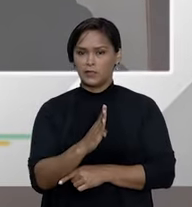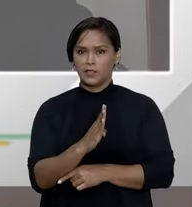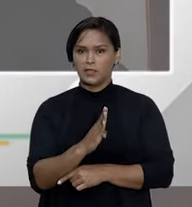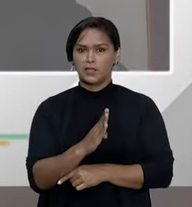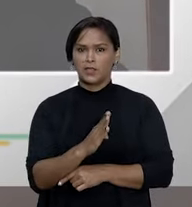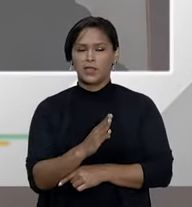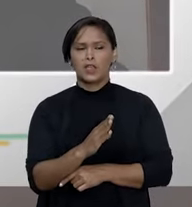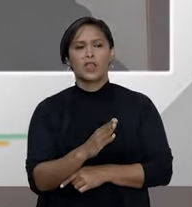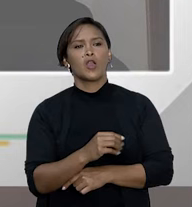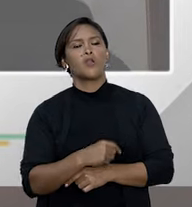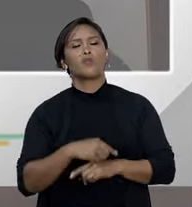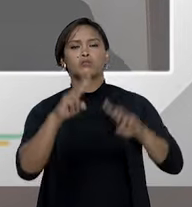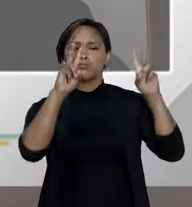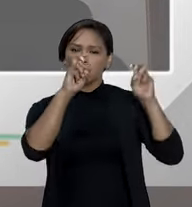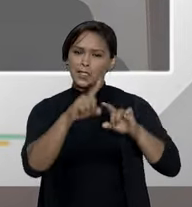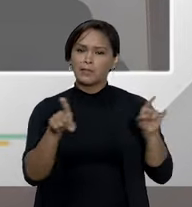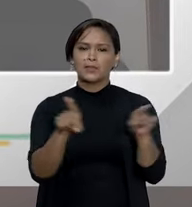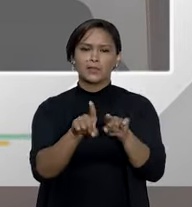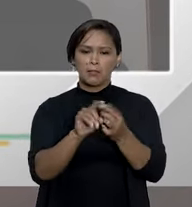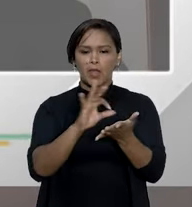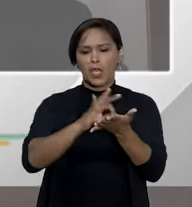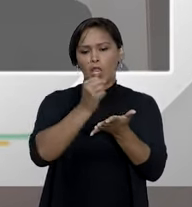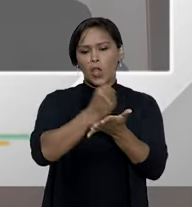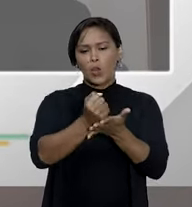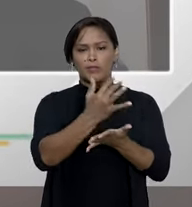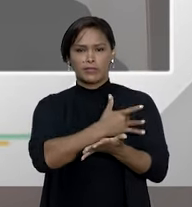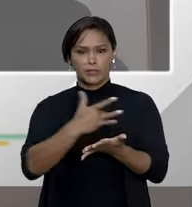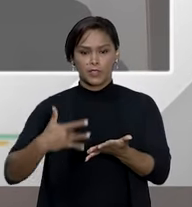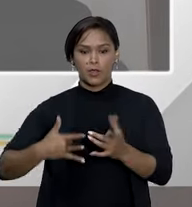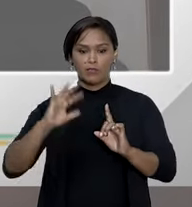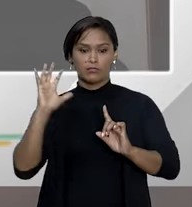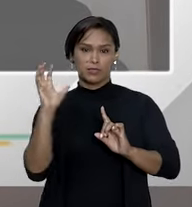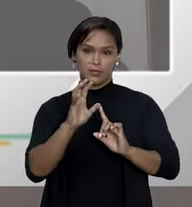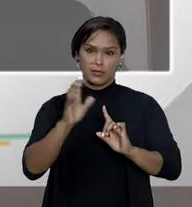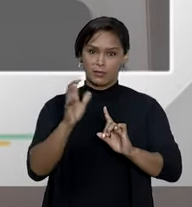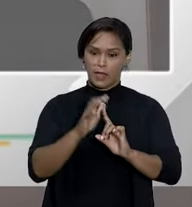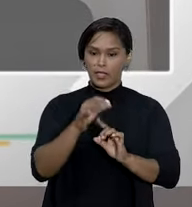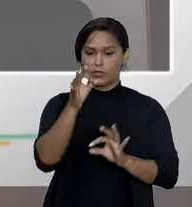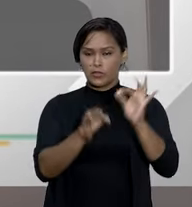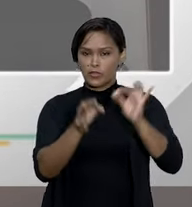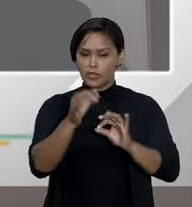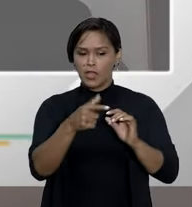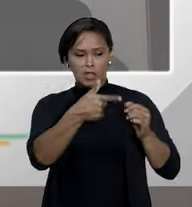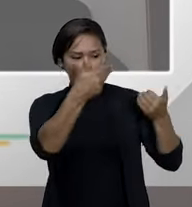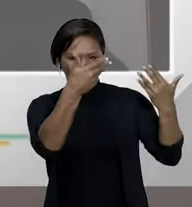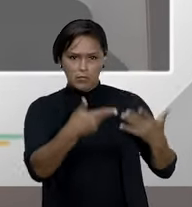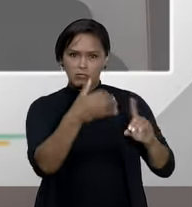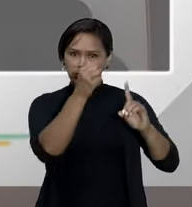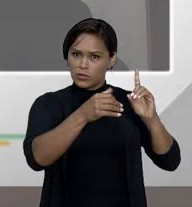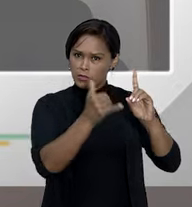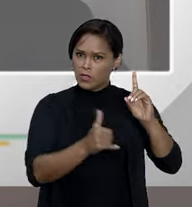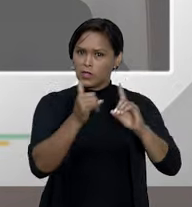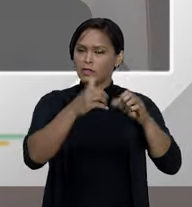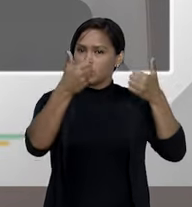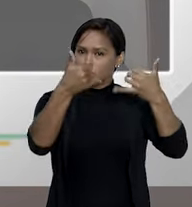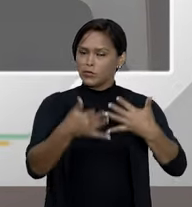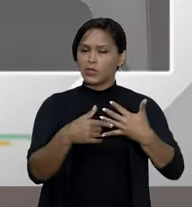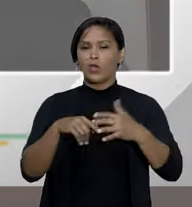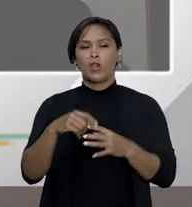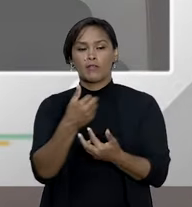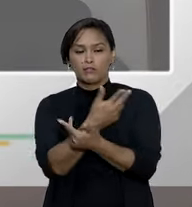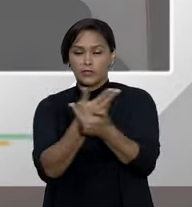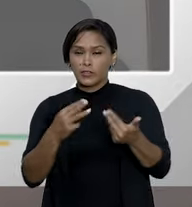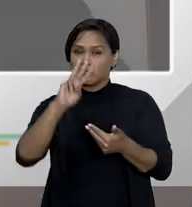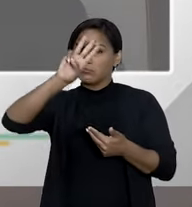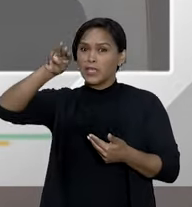versam sobre planos de saúde. Então, esse impacto no judiciário, como o desembargador disse, é o impacto de inúmeras,